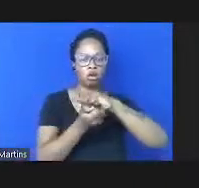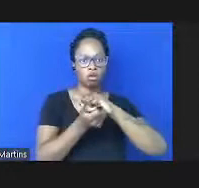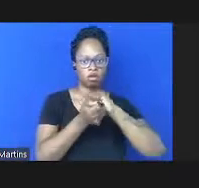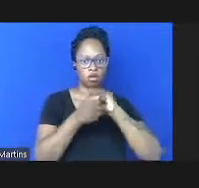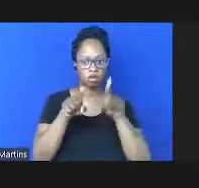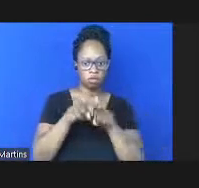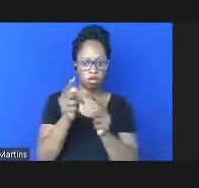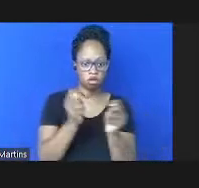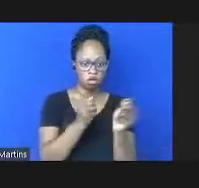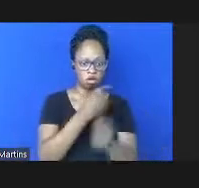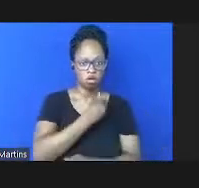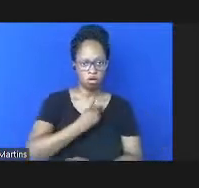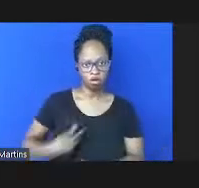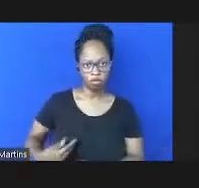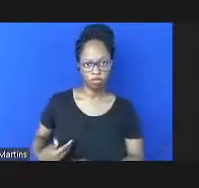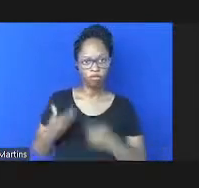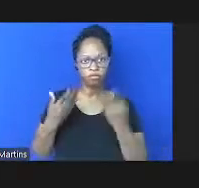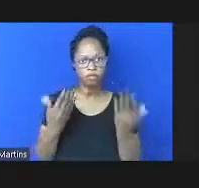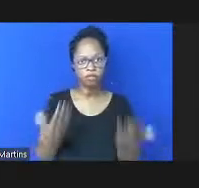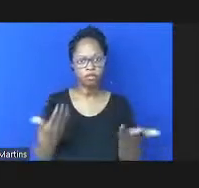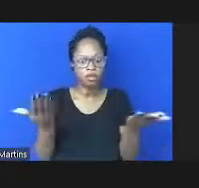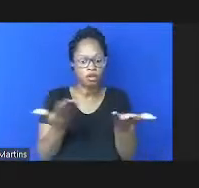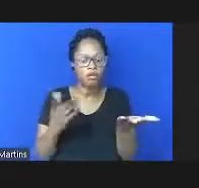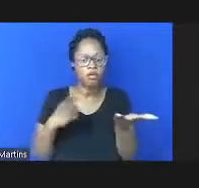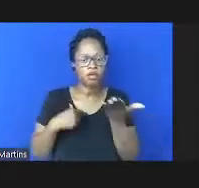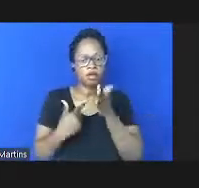A questão desta apresentação